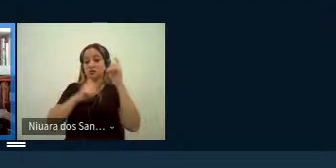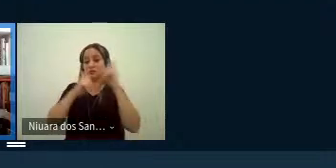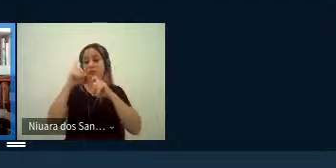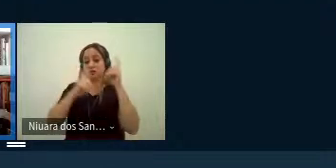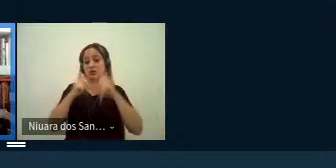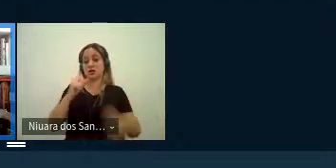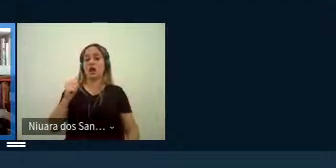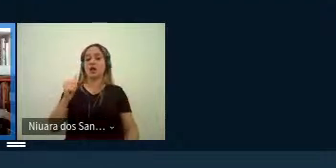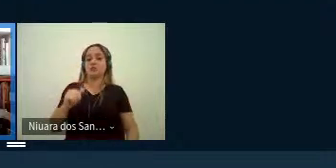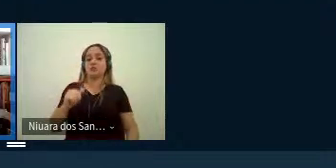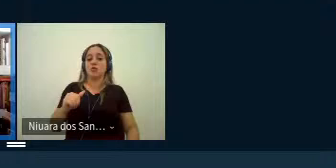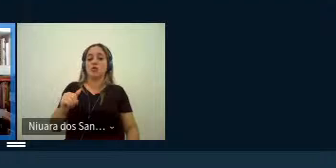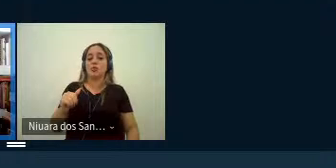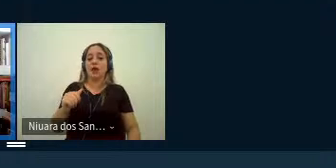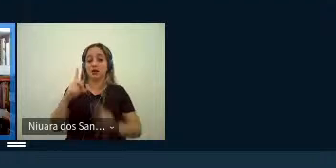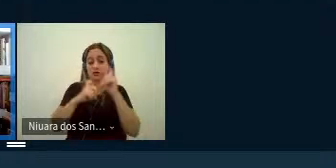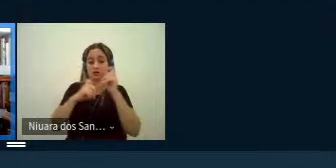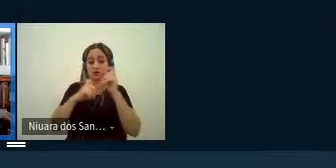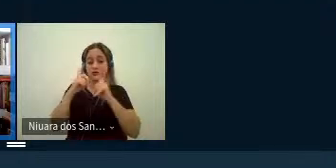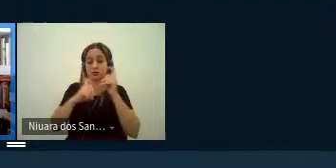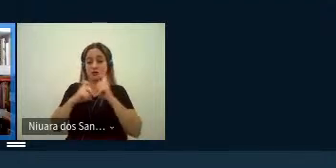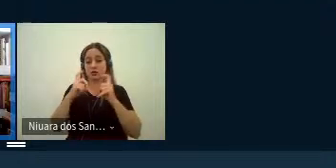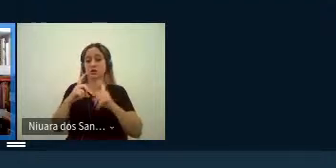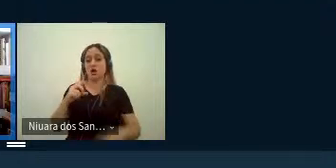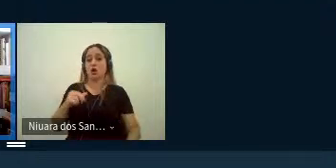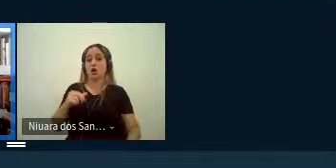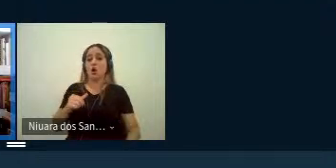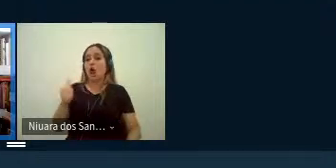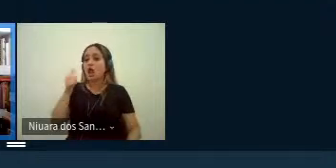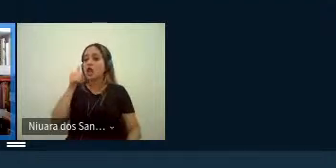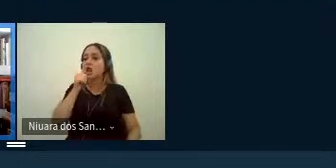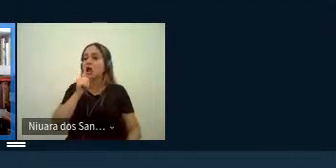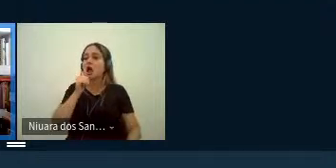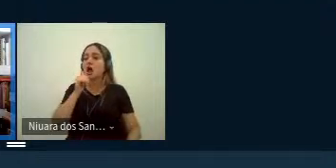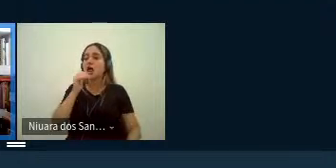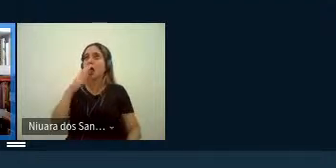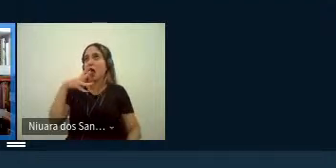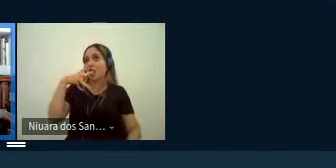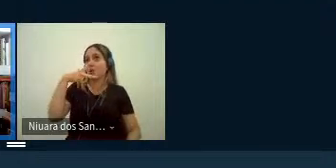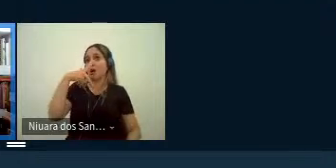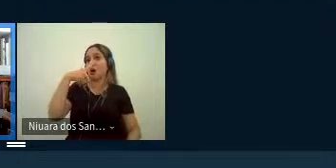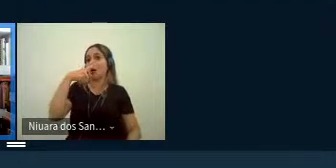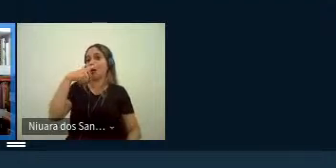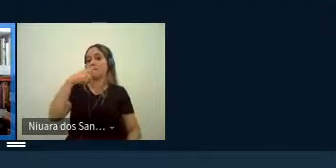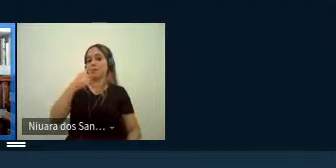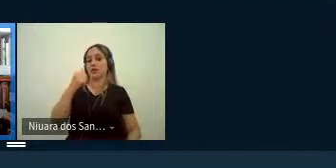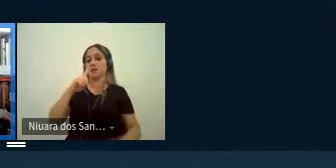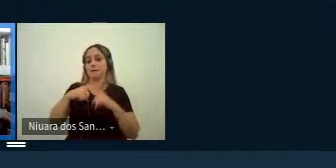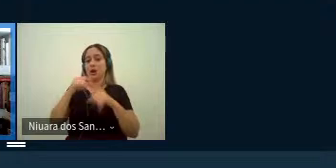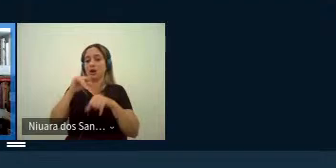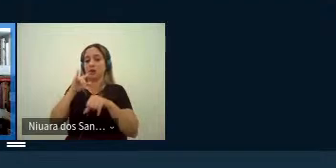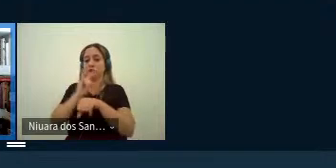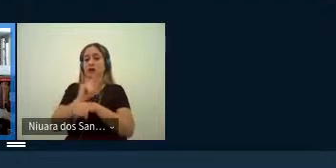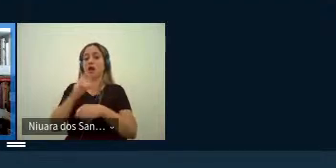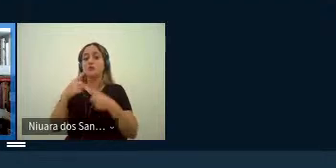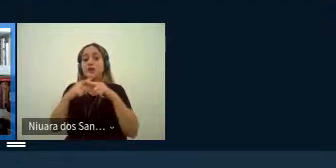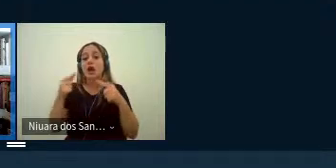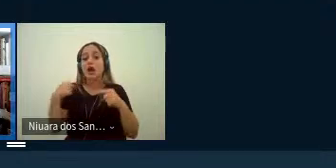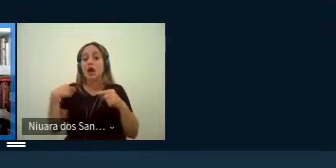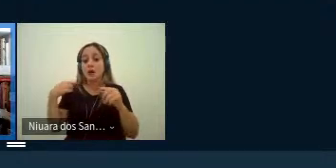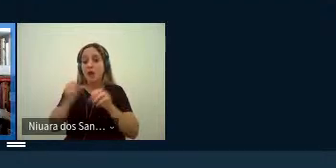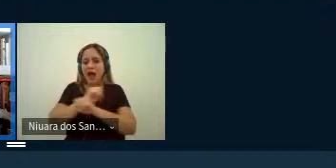meras e fidelis como aparentemente desobediente pode nos orientar aqui para orientar com mais